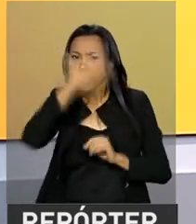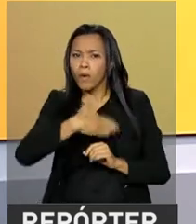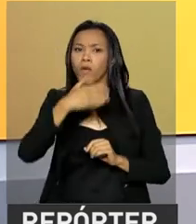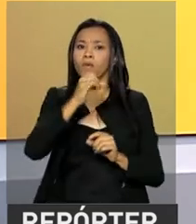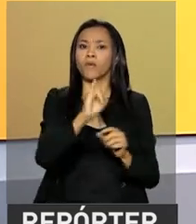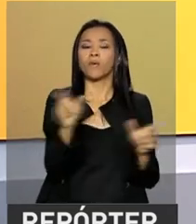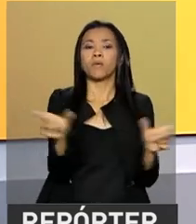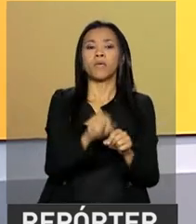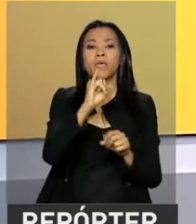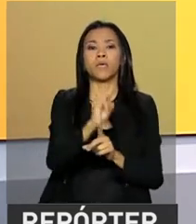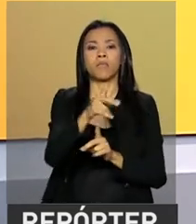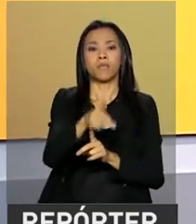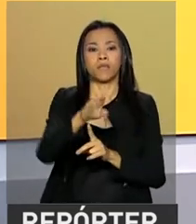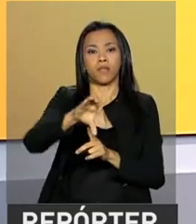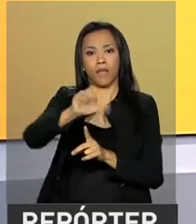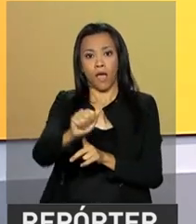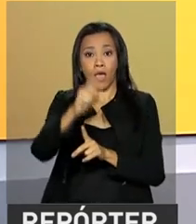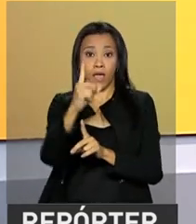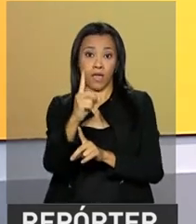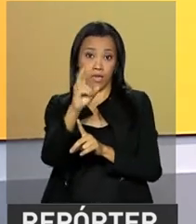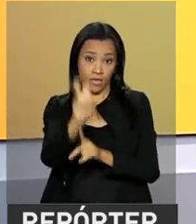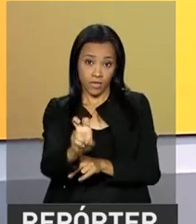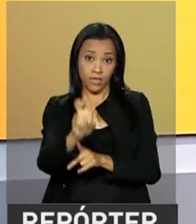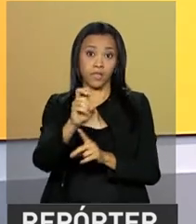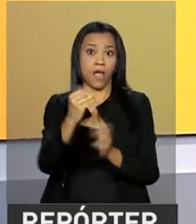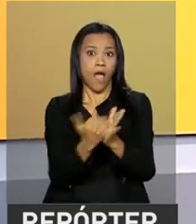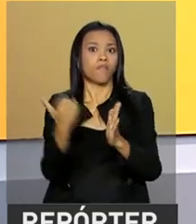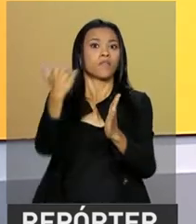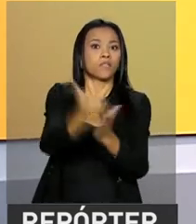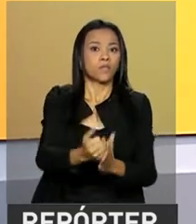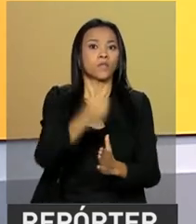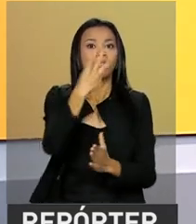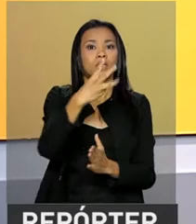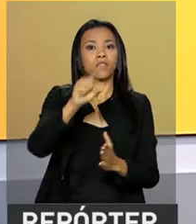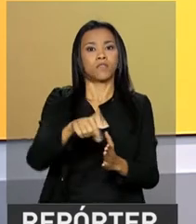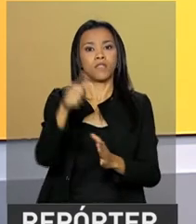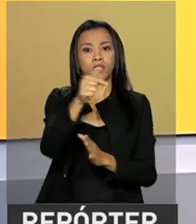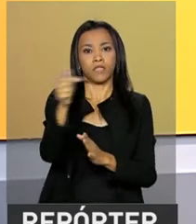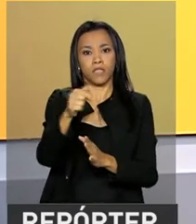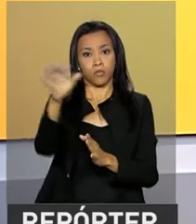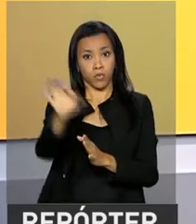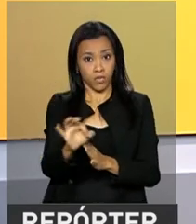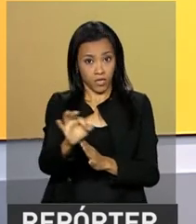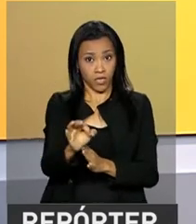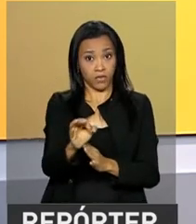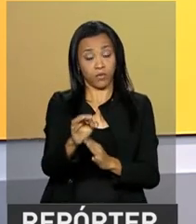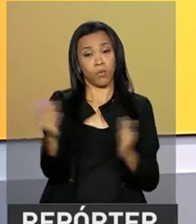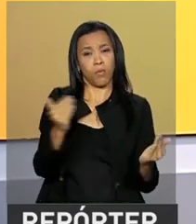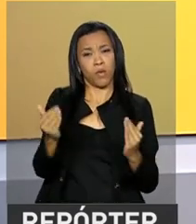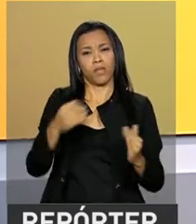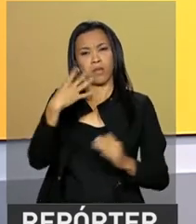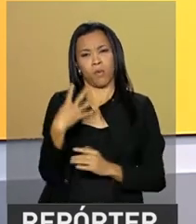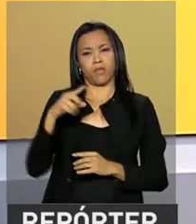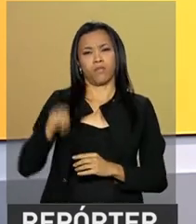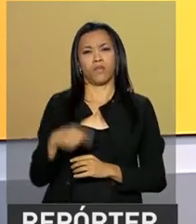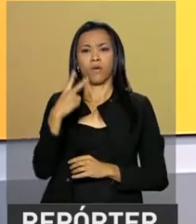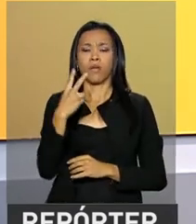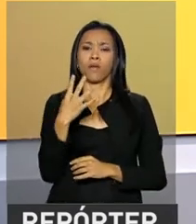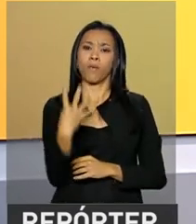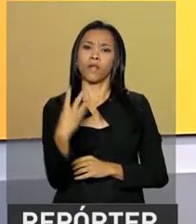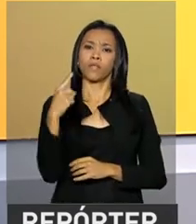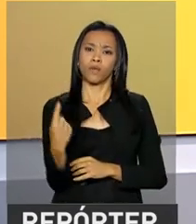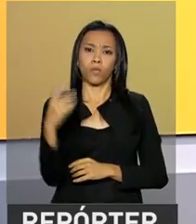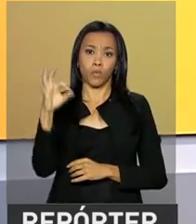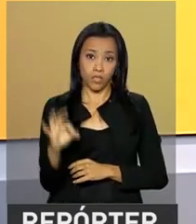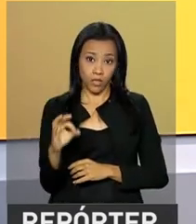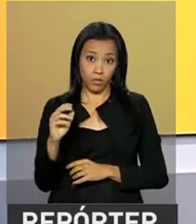15 avançou 3,77% em maio ante 4,41% até